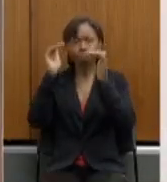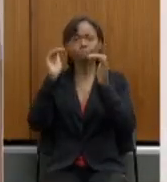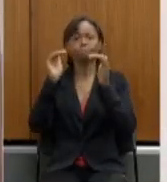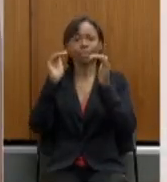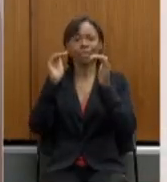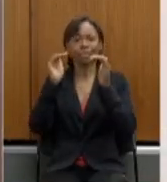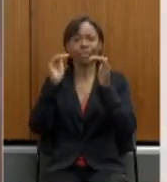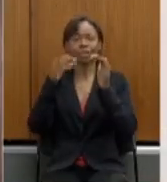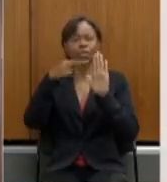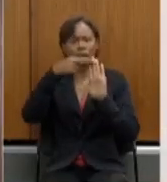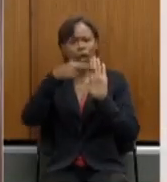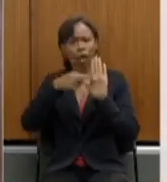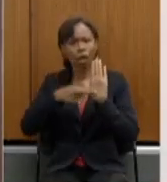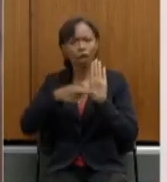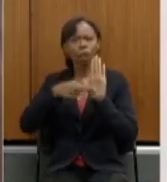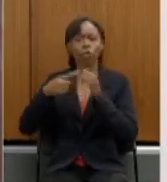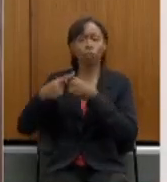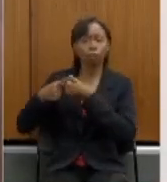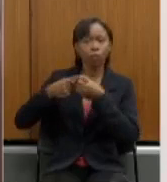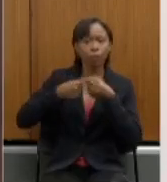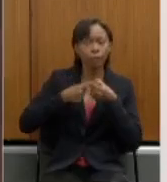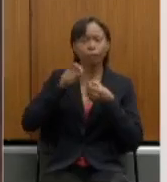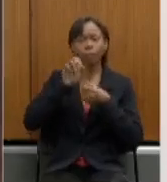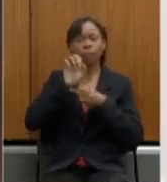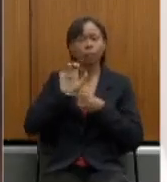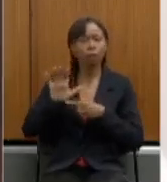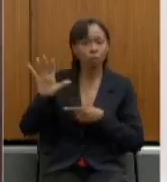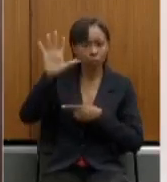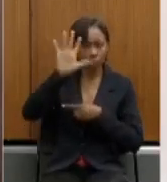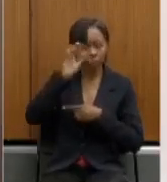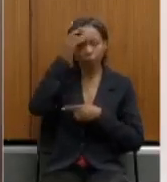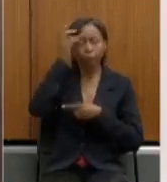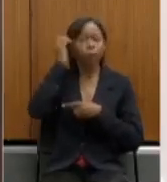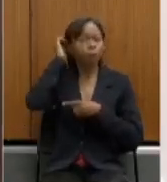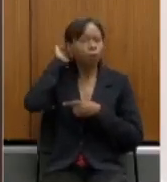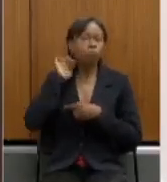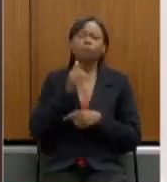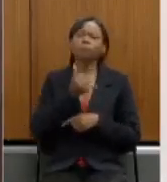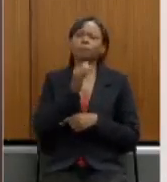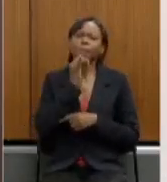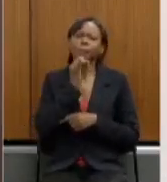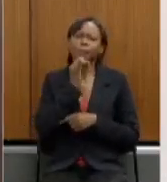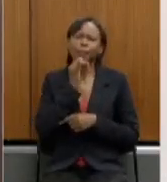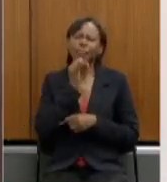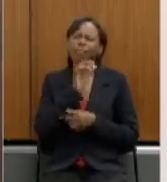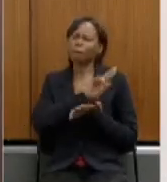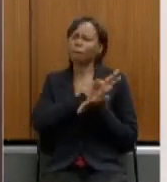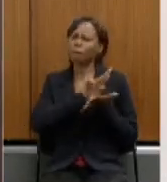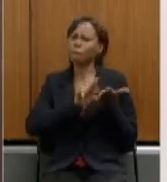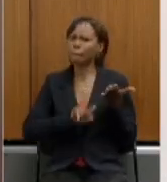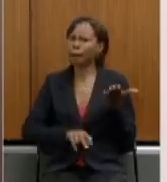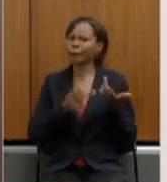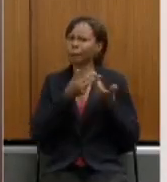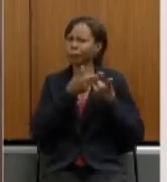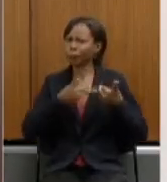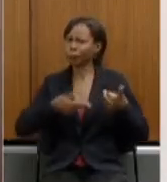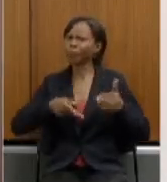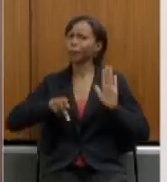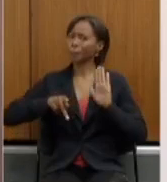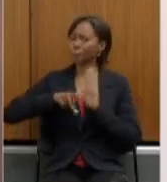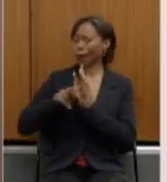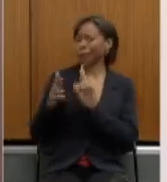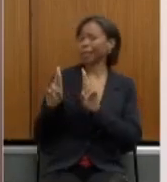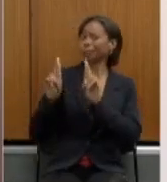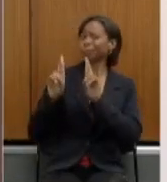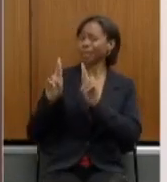normatização de estados e municípios, lembrando que, por exemplo, tinham várias coisas que já eram de competência de estados e